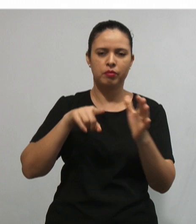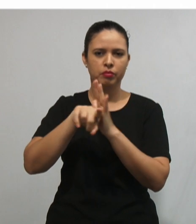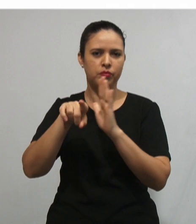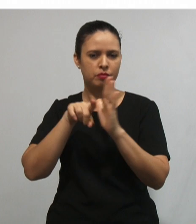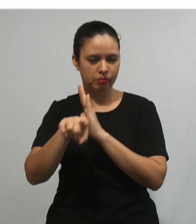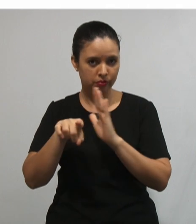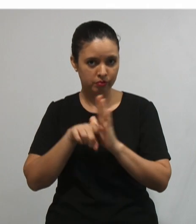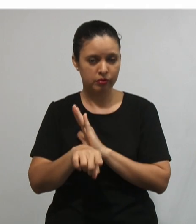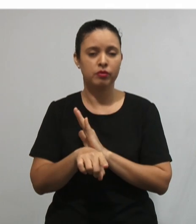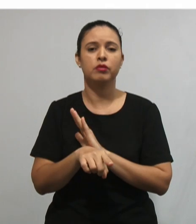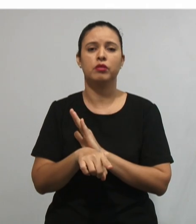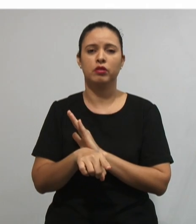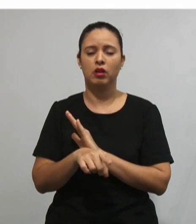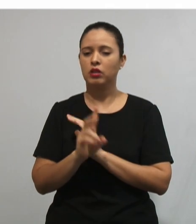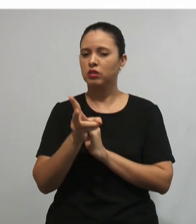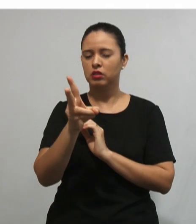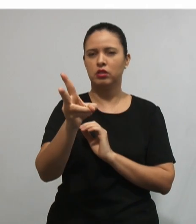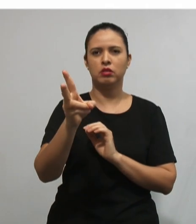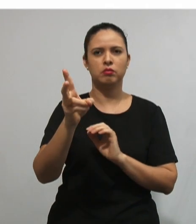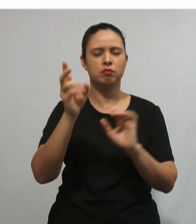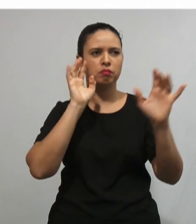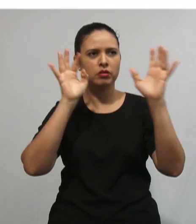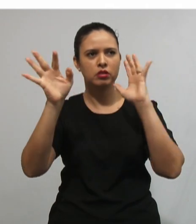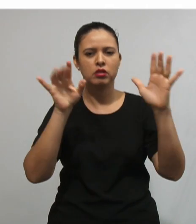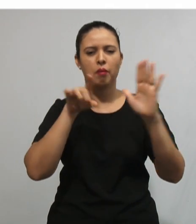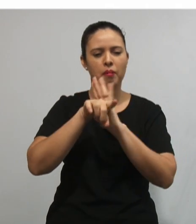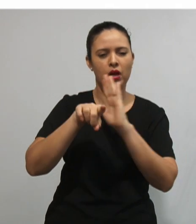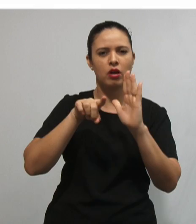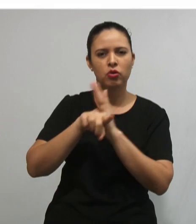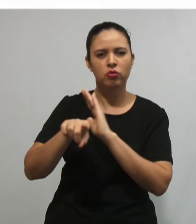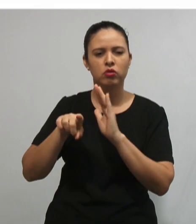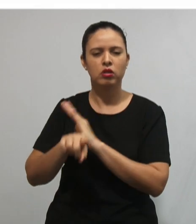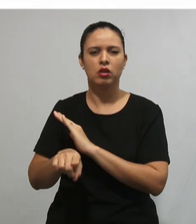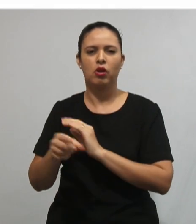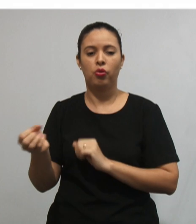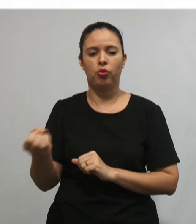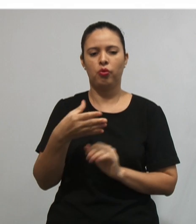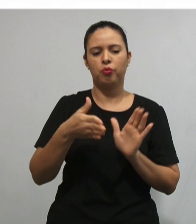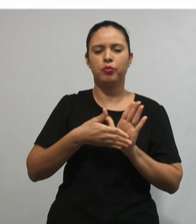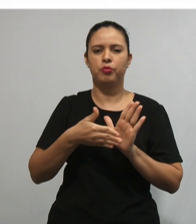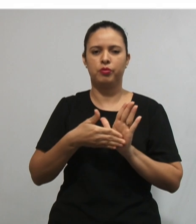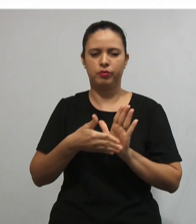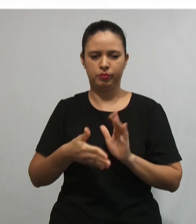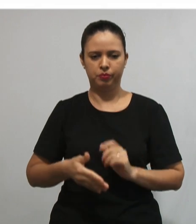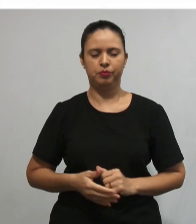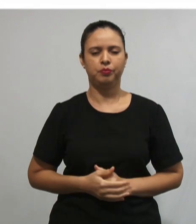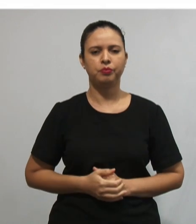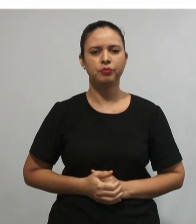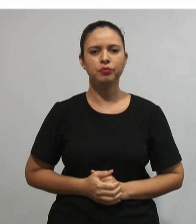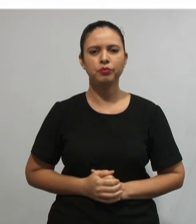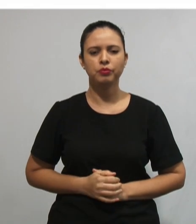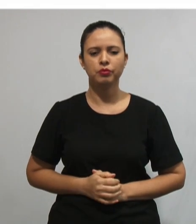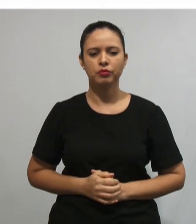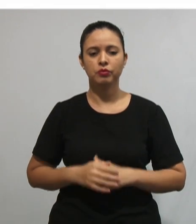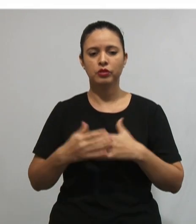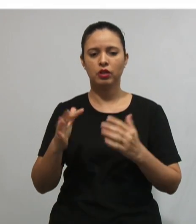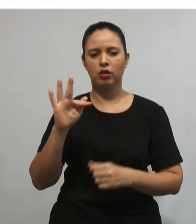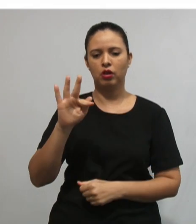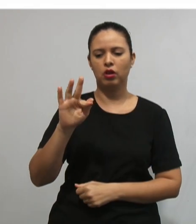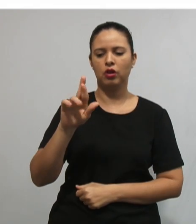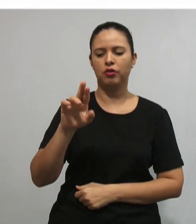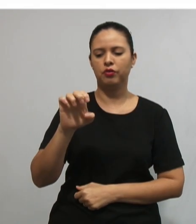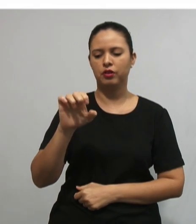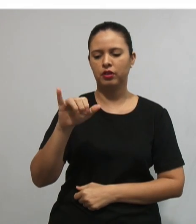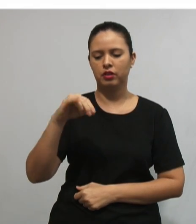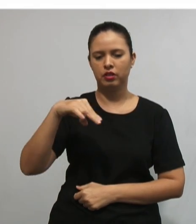do trabalho alienado e fragmentado. Bem, o Frenet, ele